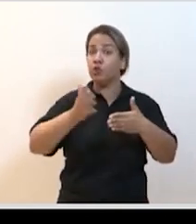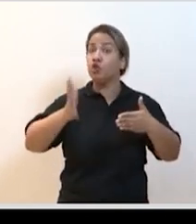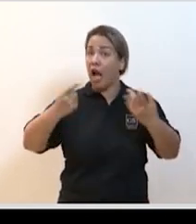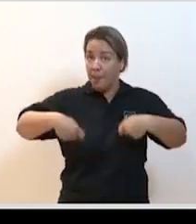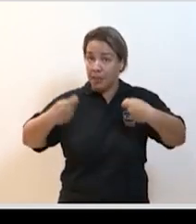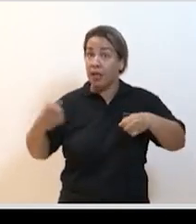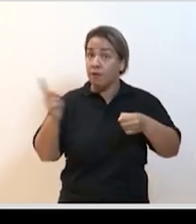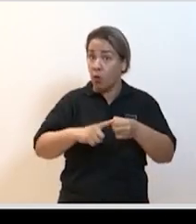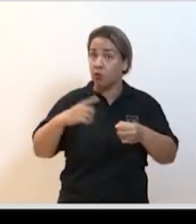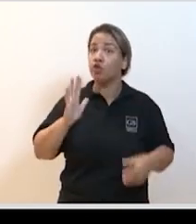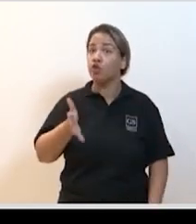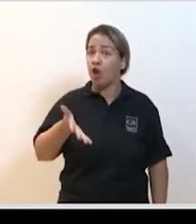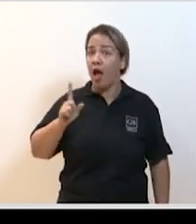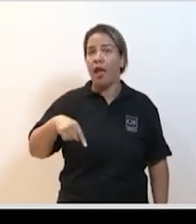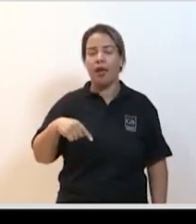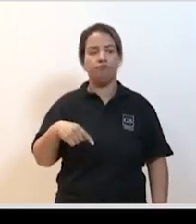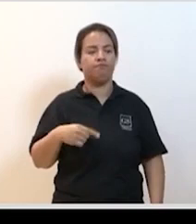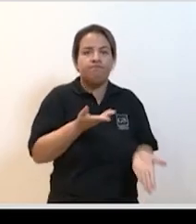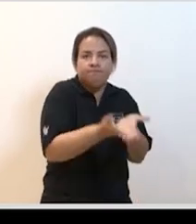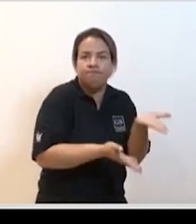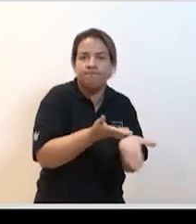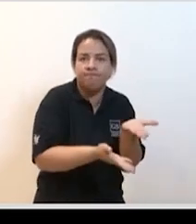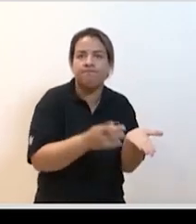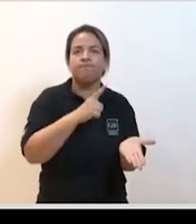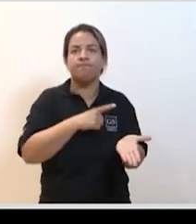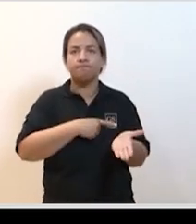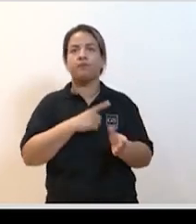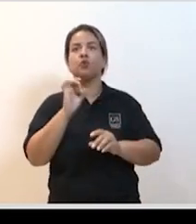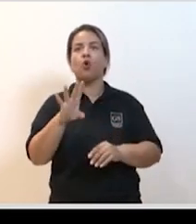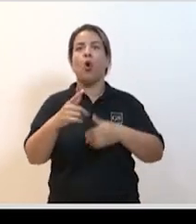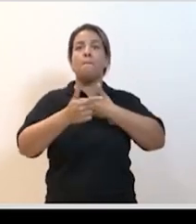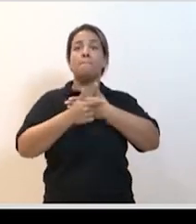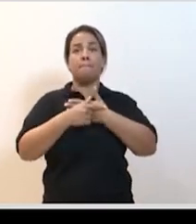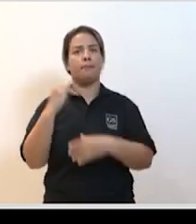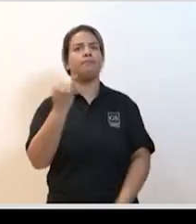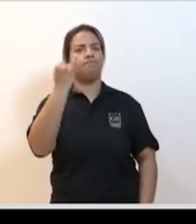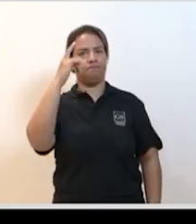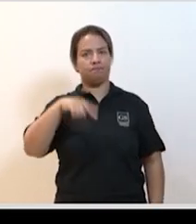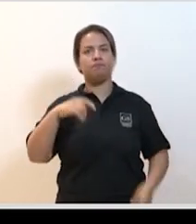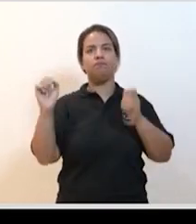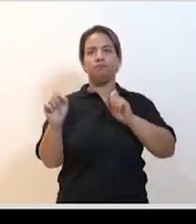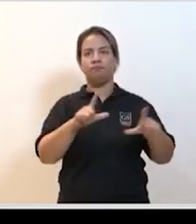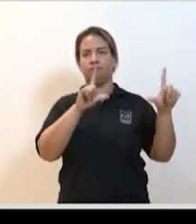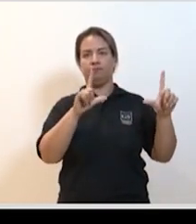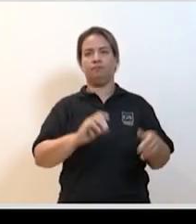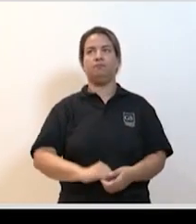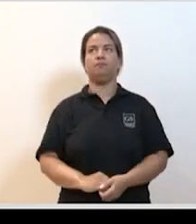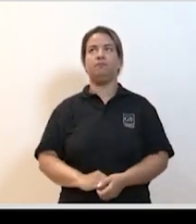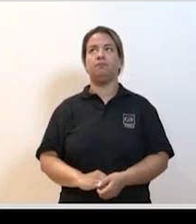tem que voltar a equipar para que quando a atenção básica puder voltar a toda força ela exerça esse papel fundamental pode passar o próximo por favor